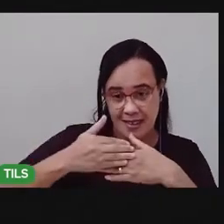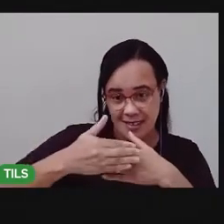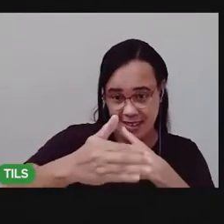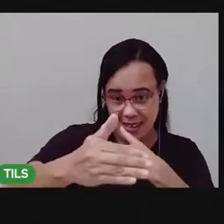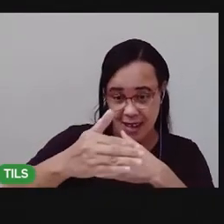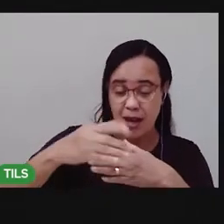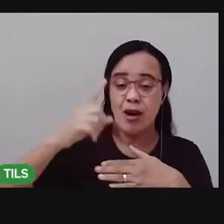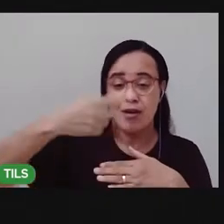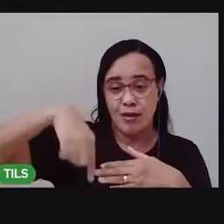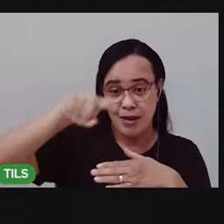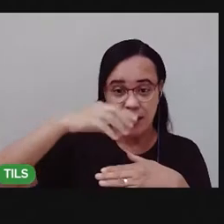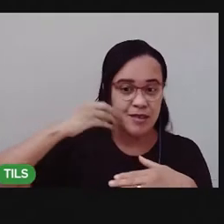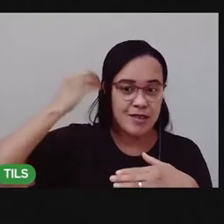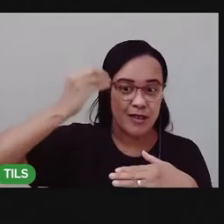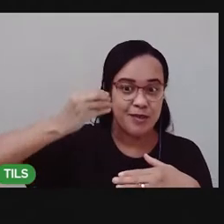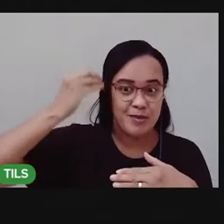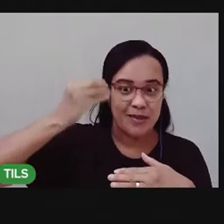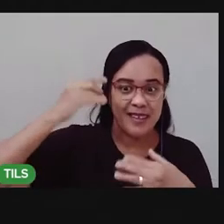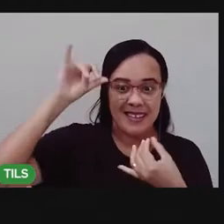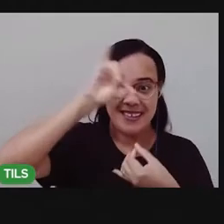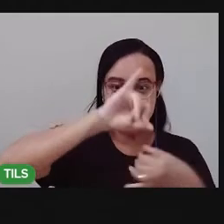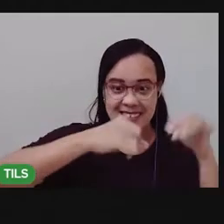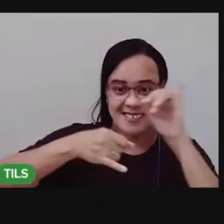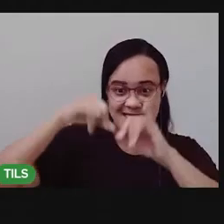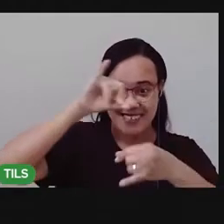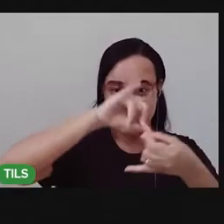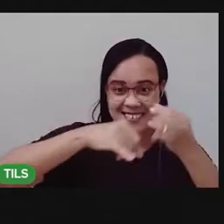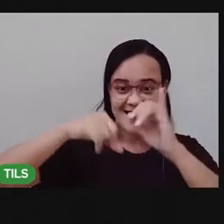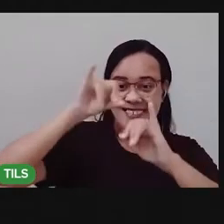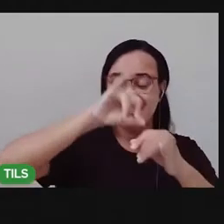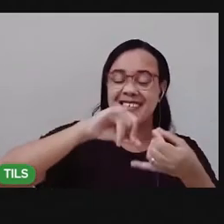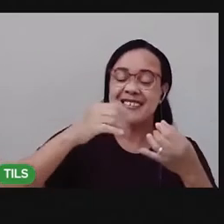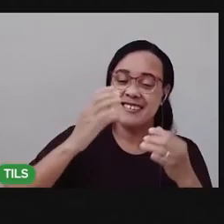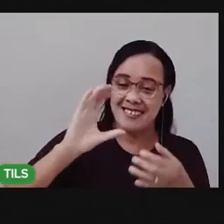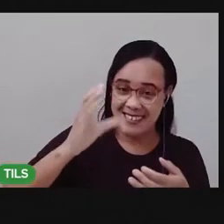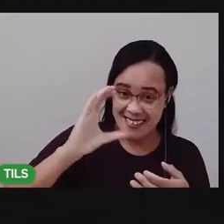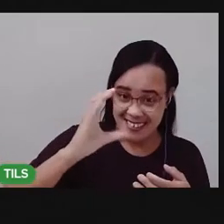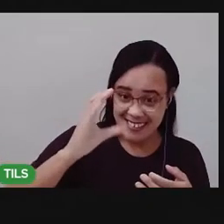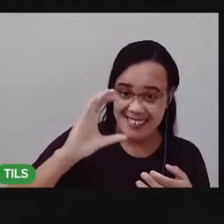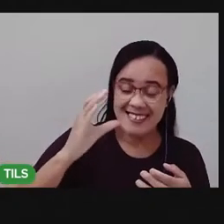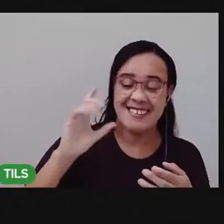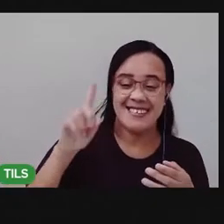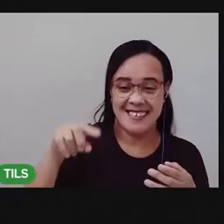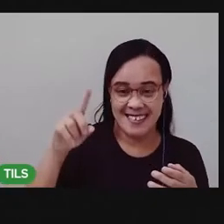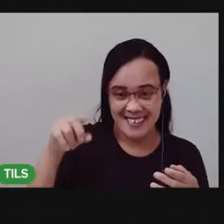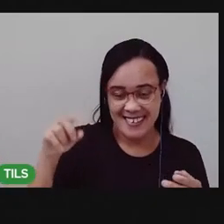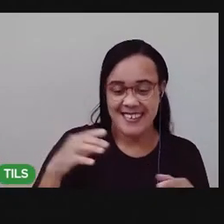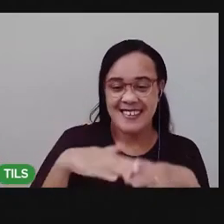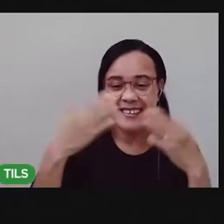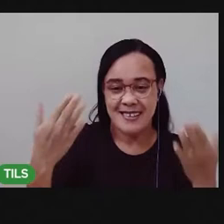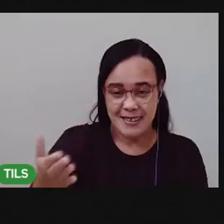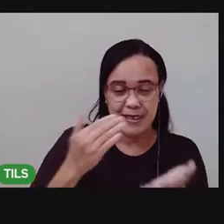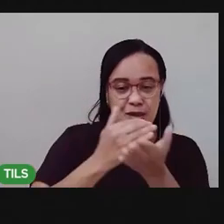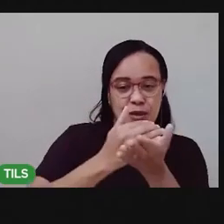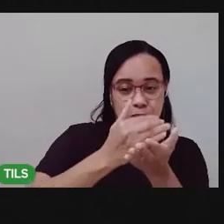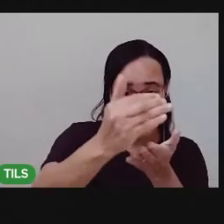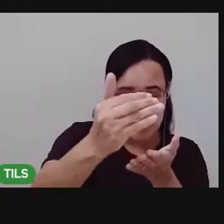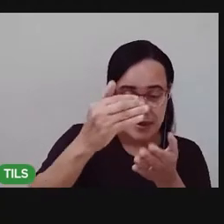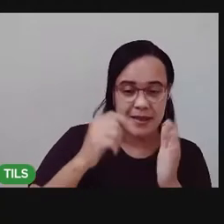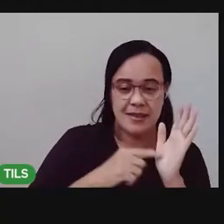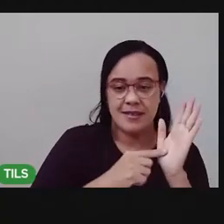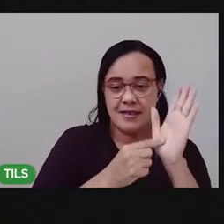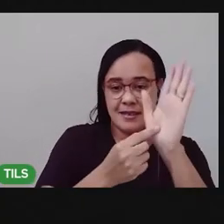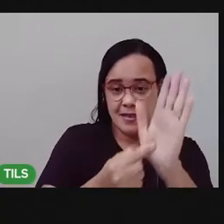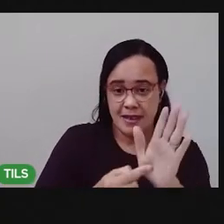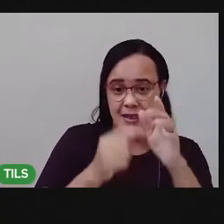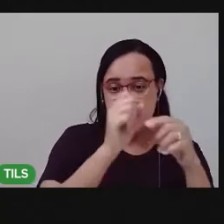científico é isso aí então vamos logo começar já vou te mostrar qual é o assunto